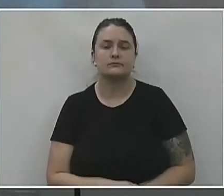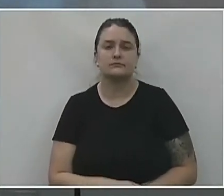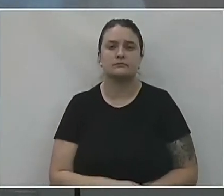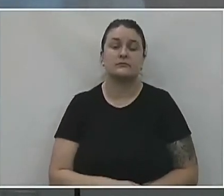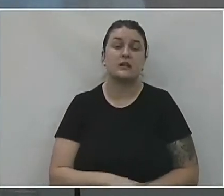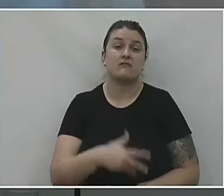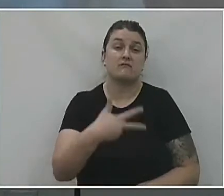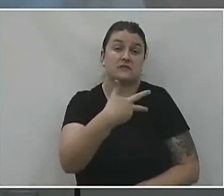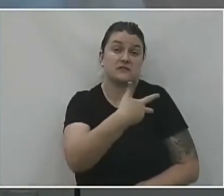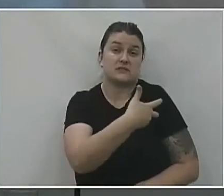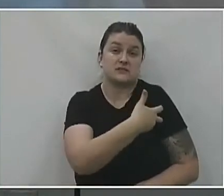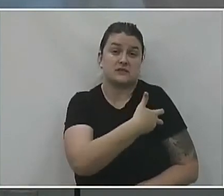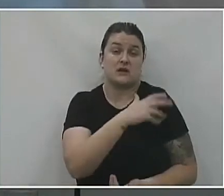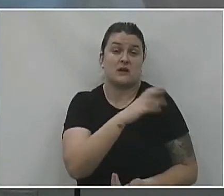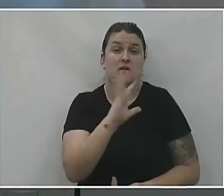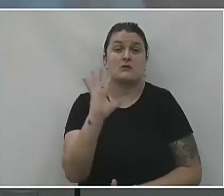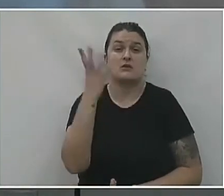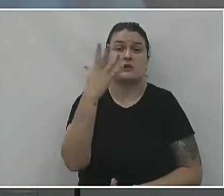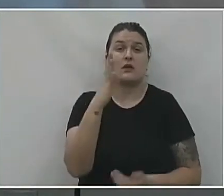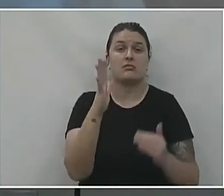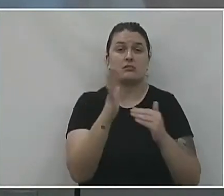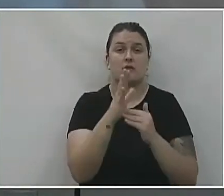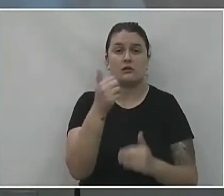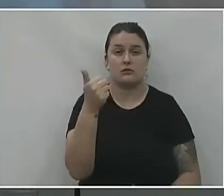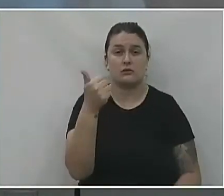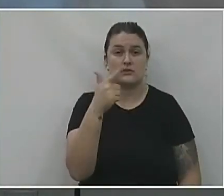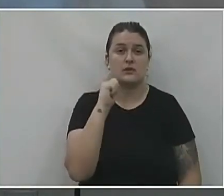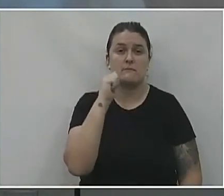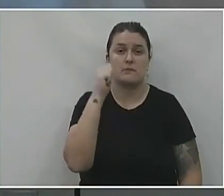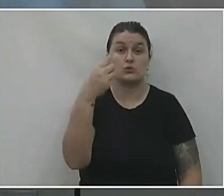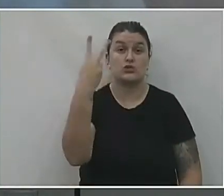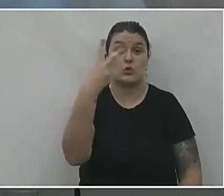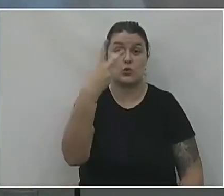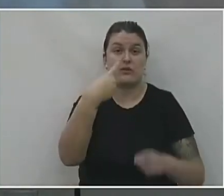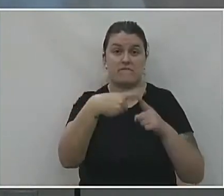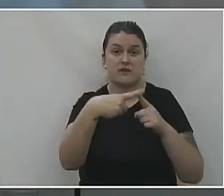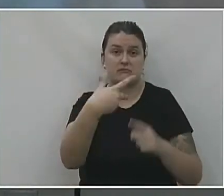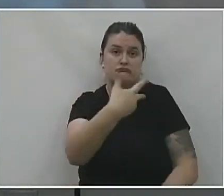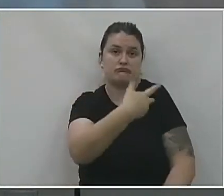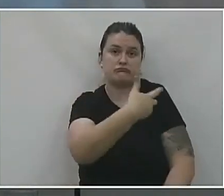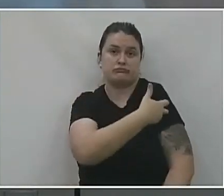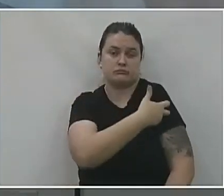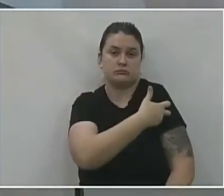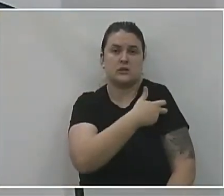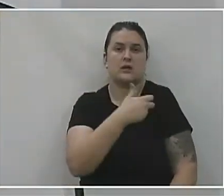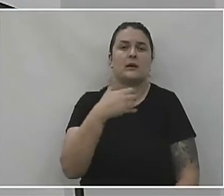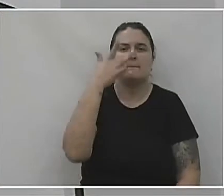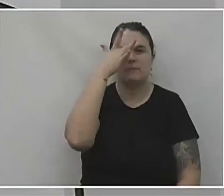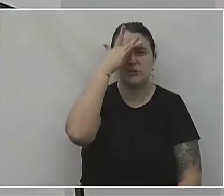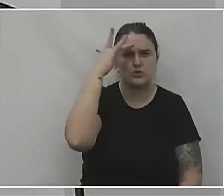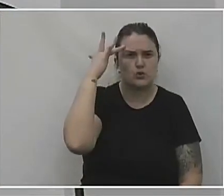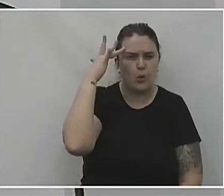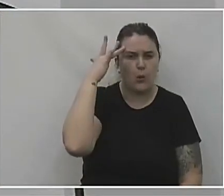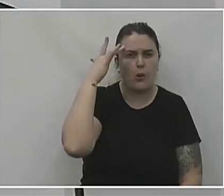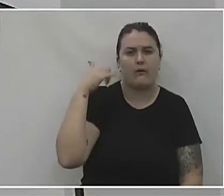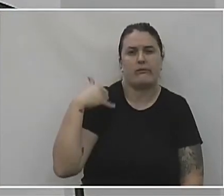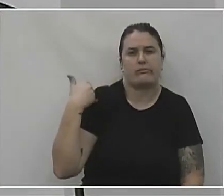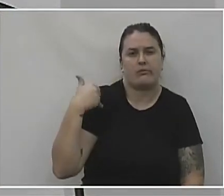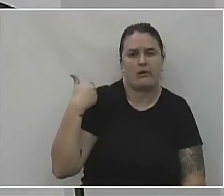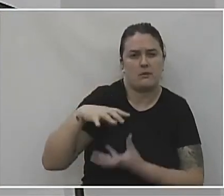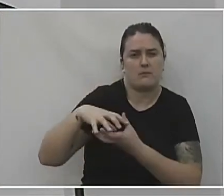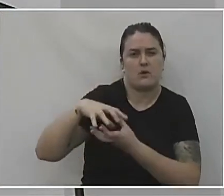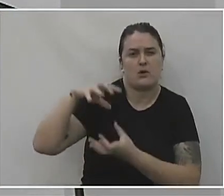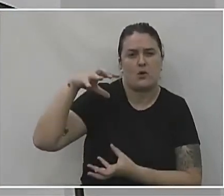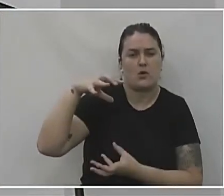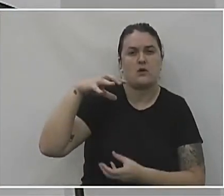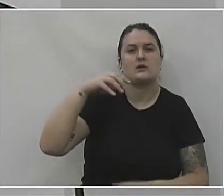Vacinação realizada até 12 de abril, segunda dose. Idosos de instituições de longa permanência,